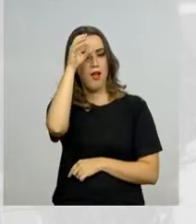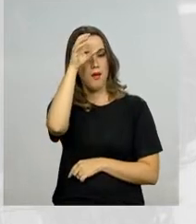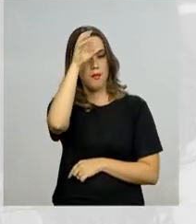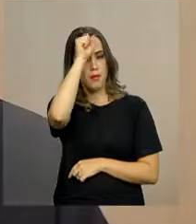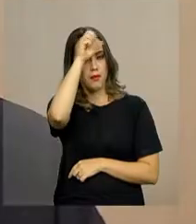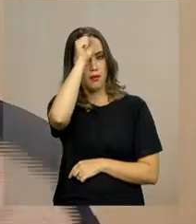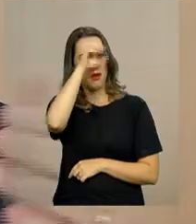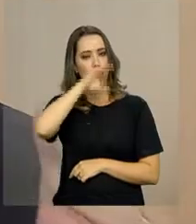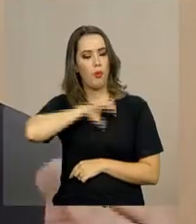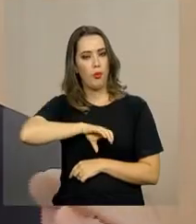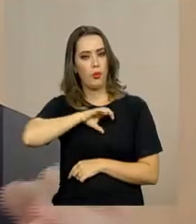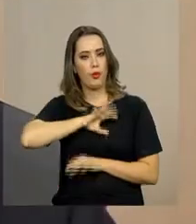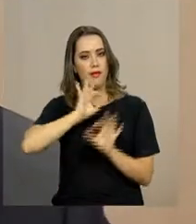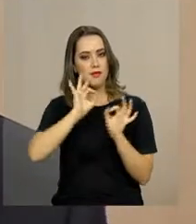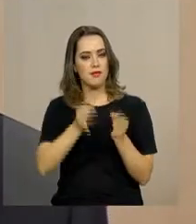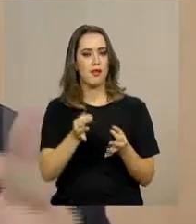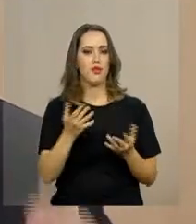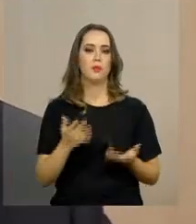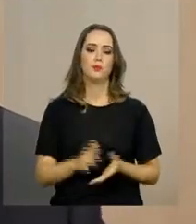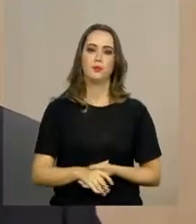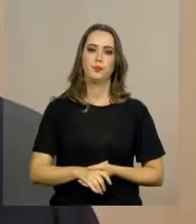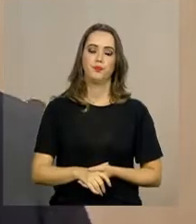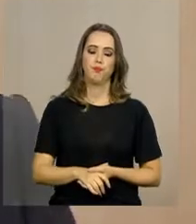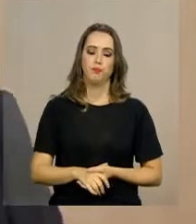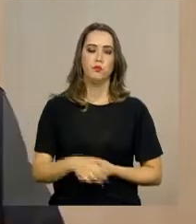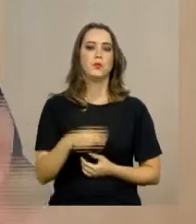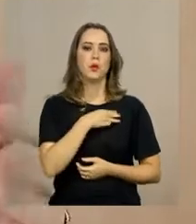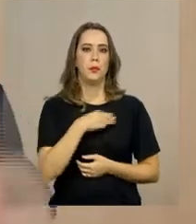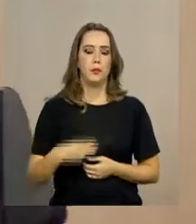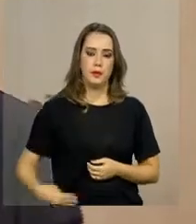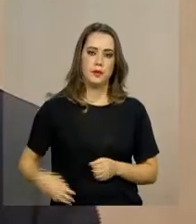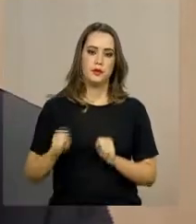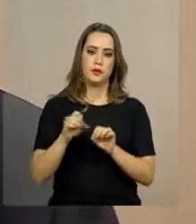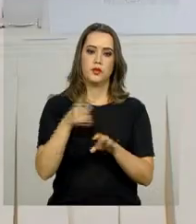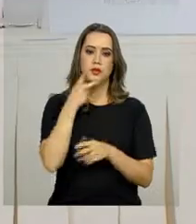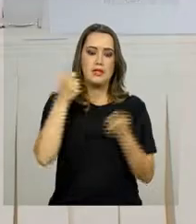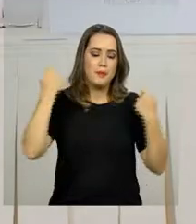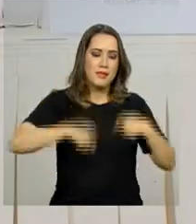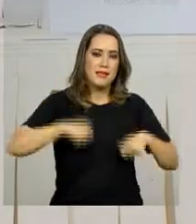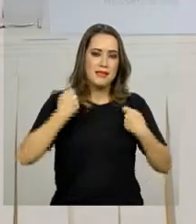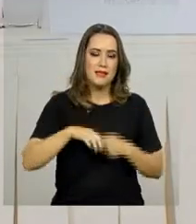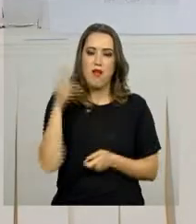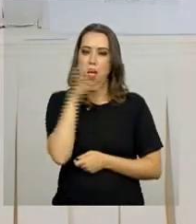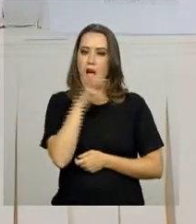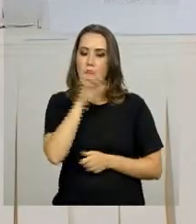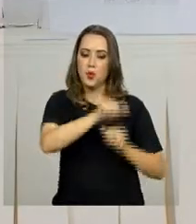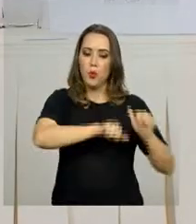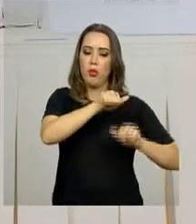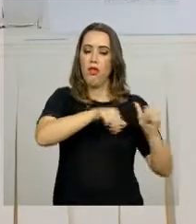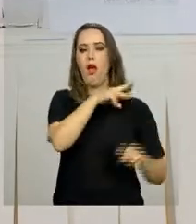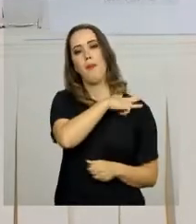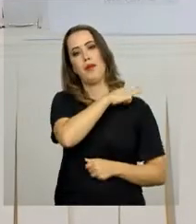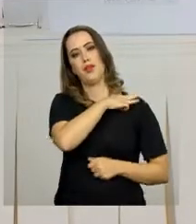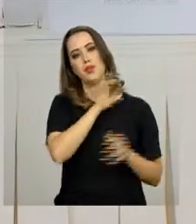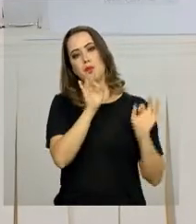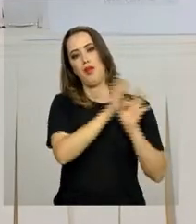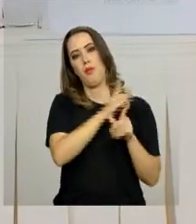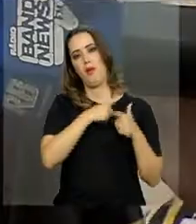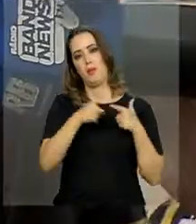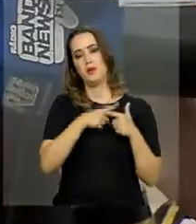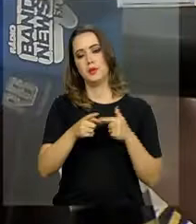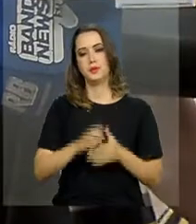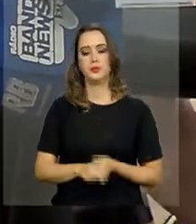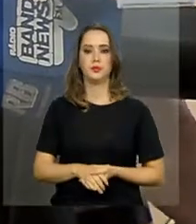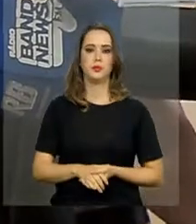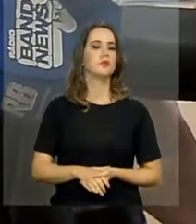português. O ministro da Educação defende que haja uma reforma no ensino médio para que esses problemas possam ser solucionados.